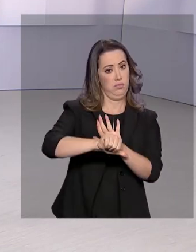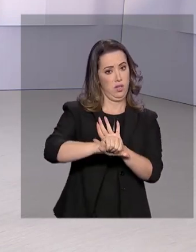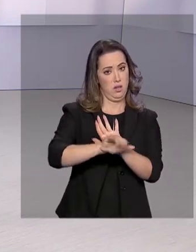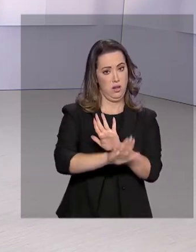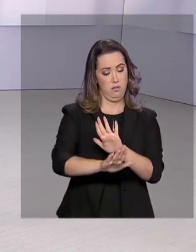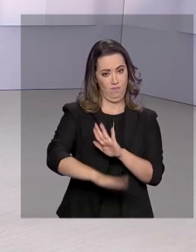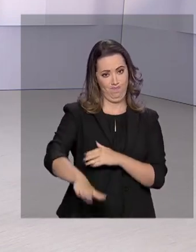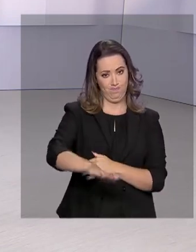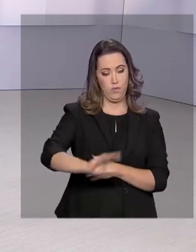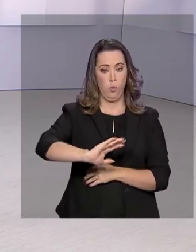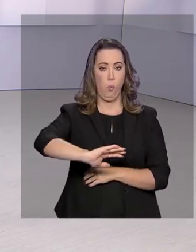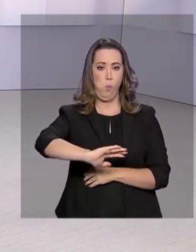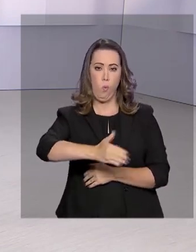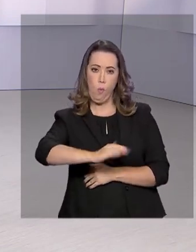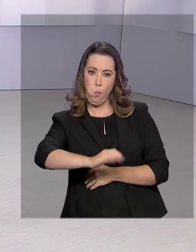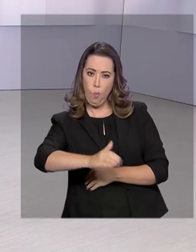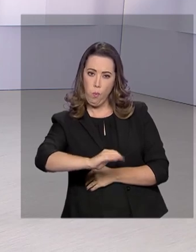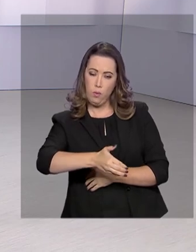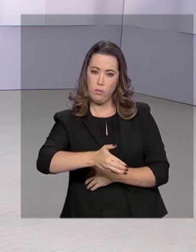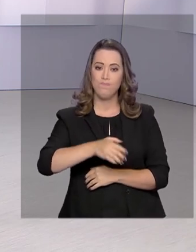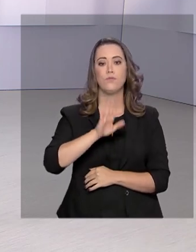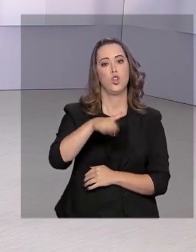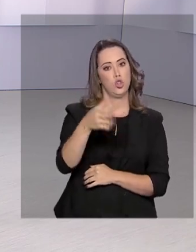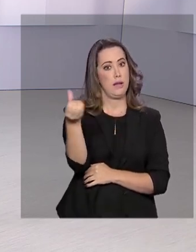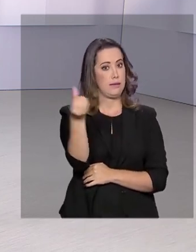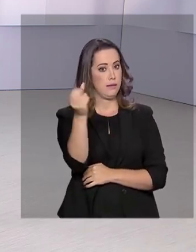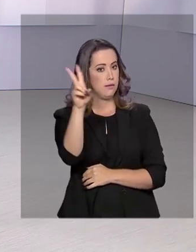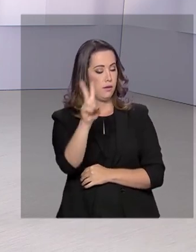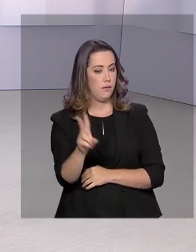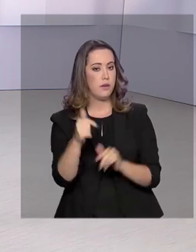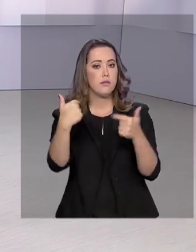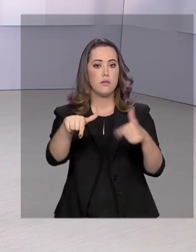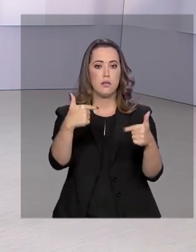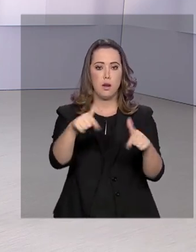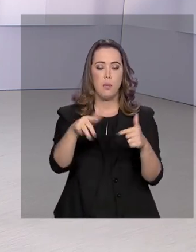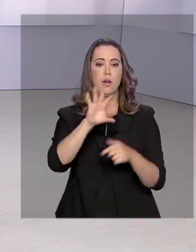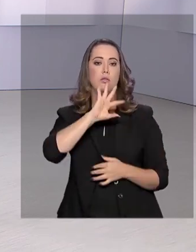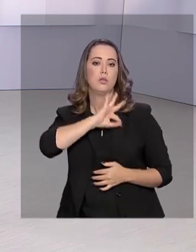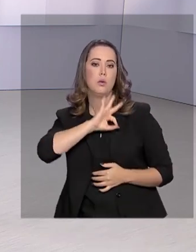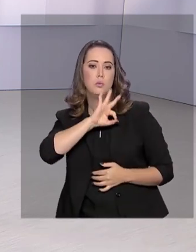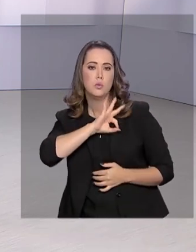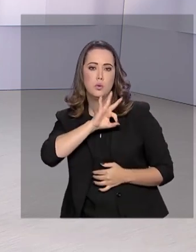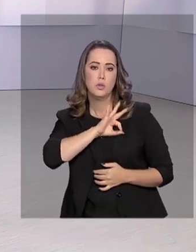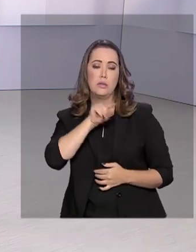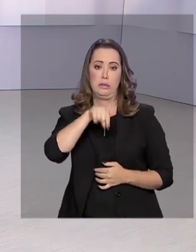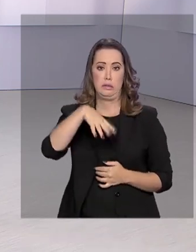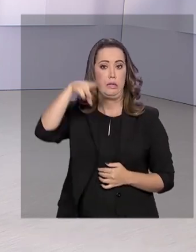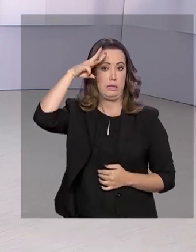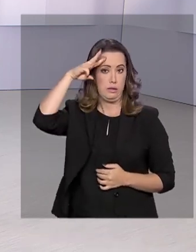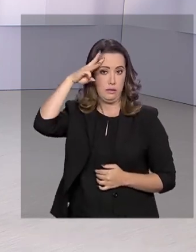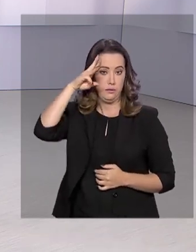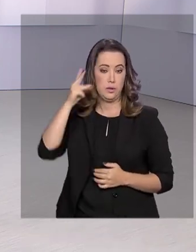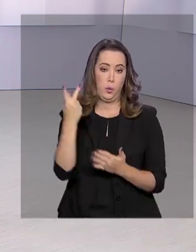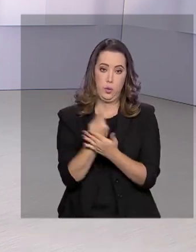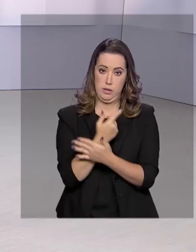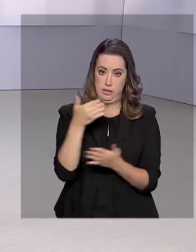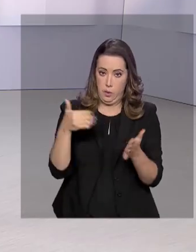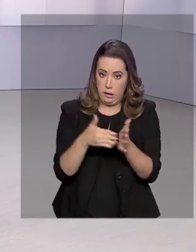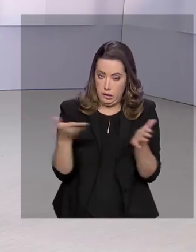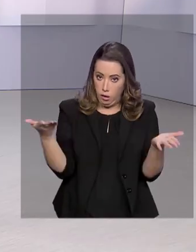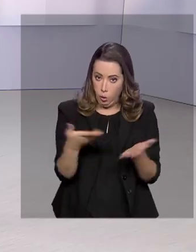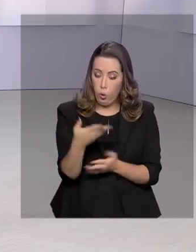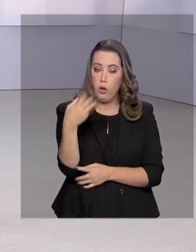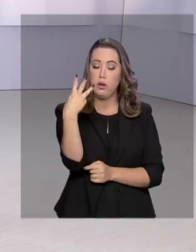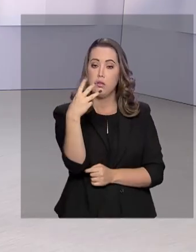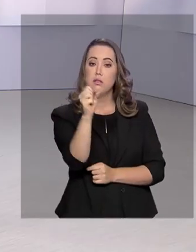sexual envolvendo crianças e adolescentes. É a sexta fase da Operação Luz na Infância, deflagrada nesta terça-feira. Até o momento,